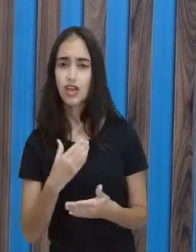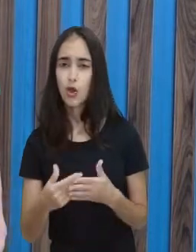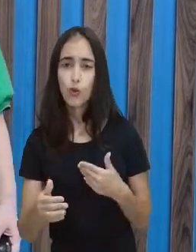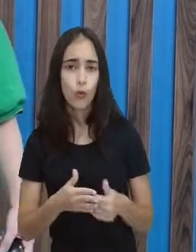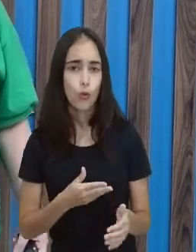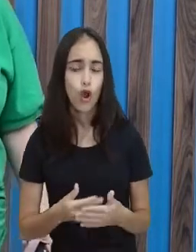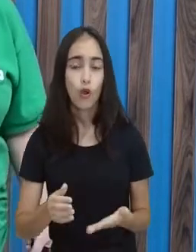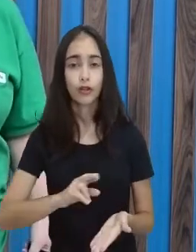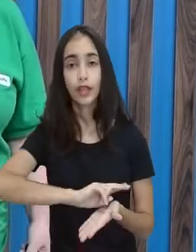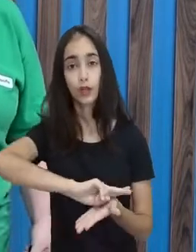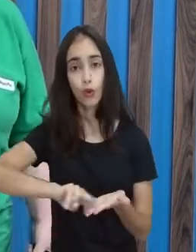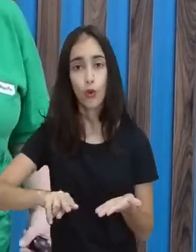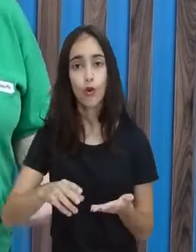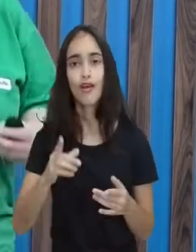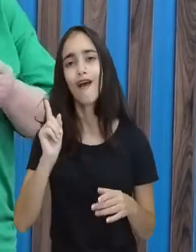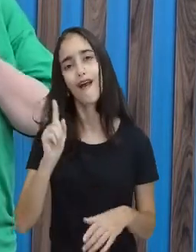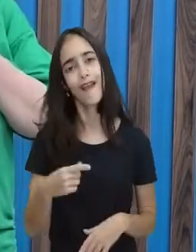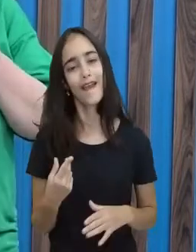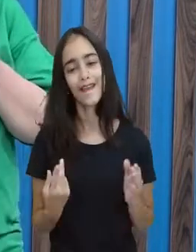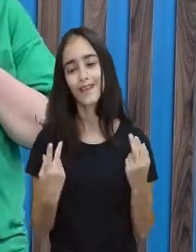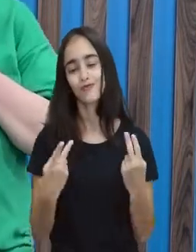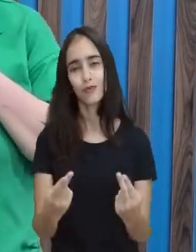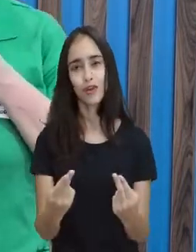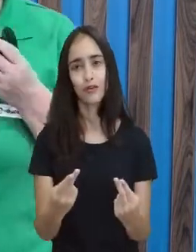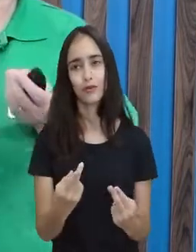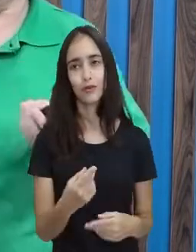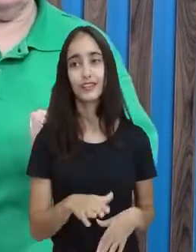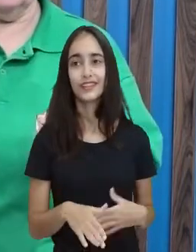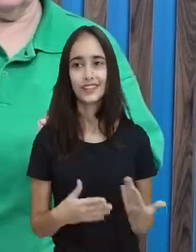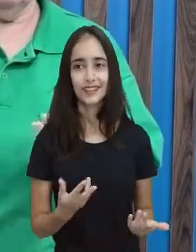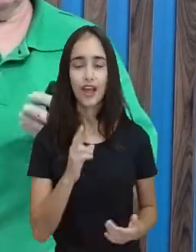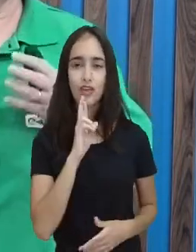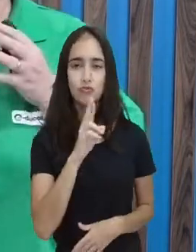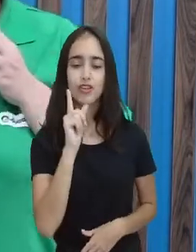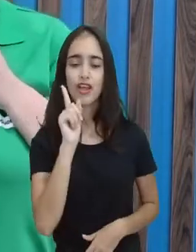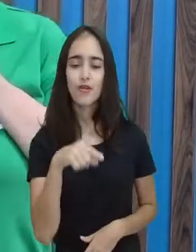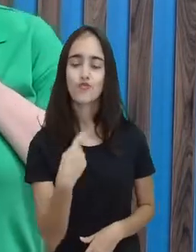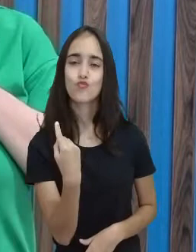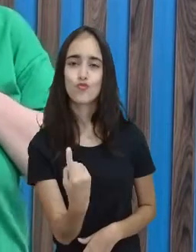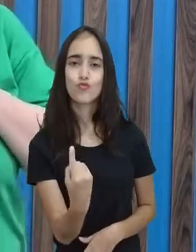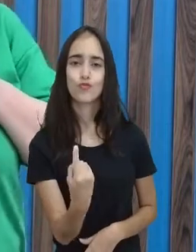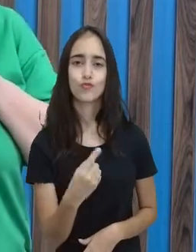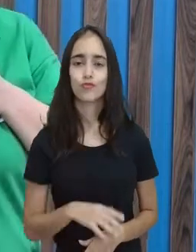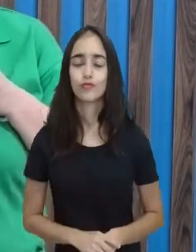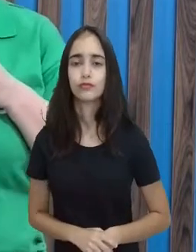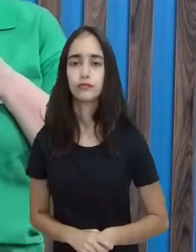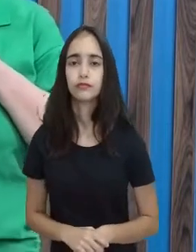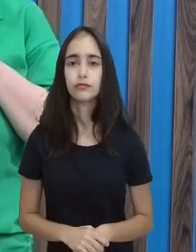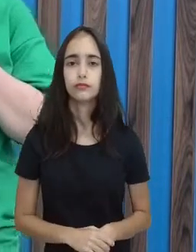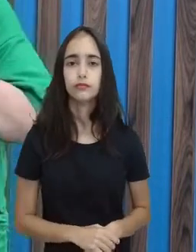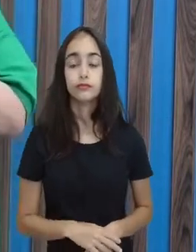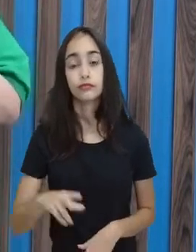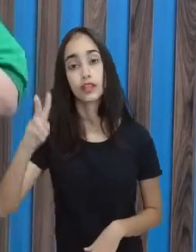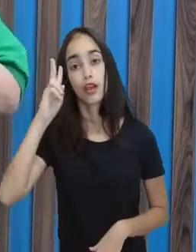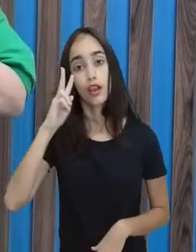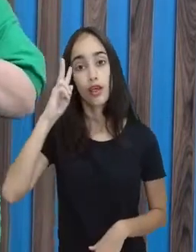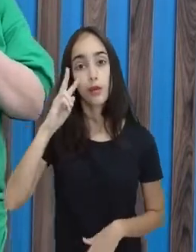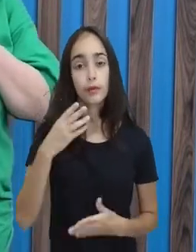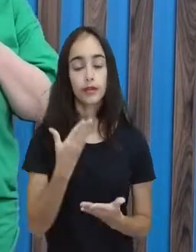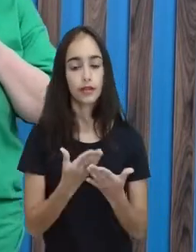A gente já tinha visto, professora. É apenas maneiras diferentes. Lembrando, a gente viu na aula anterior